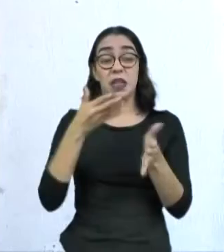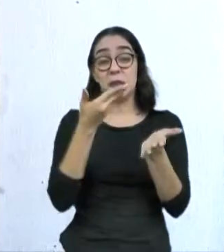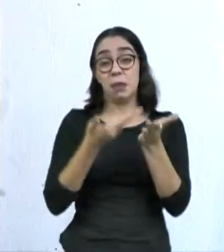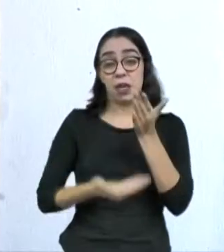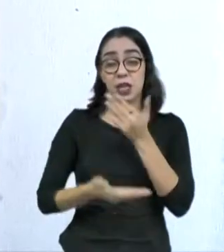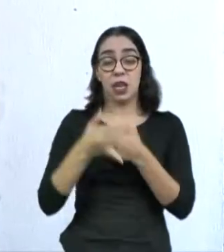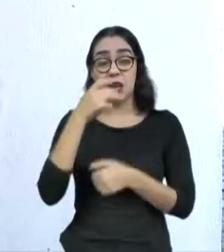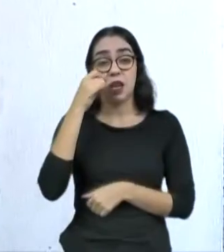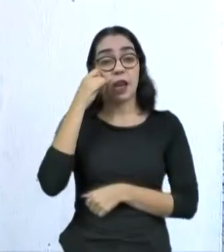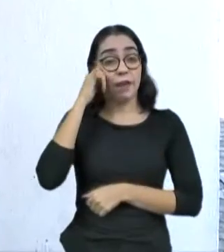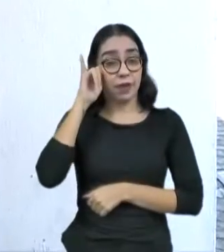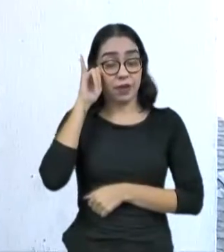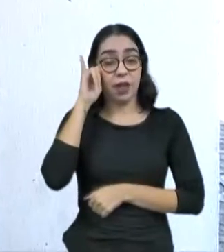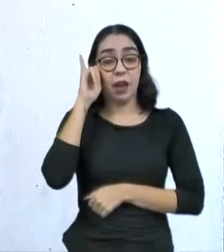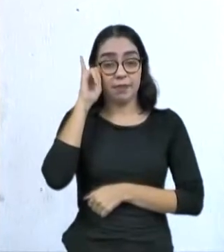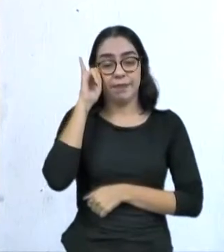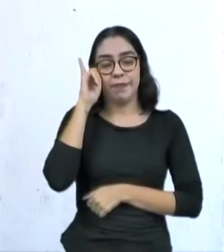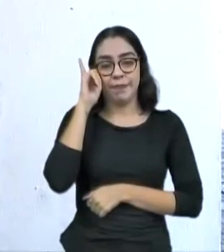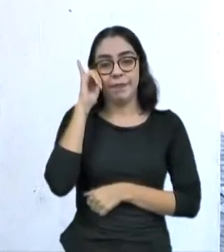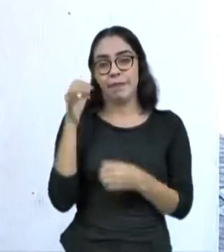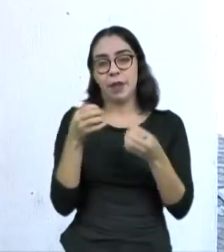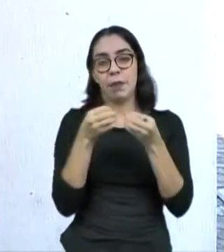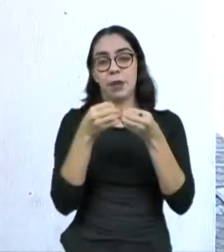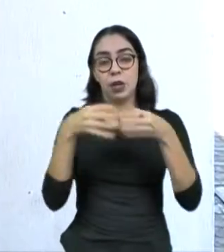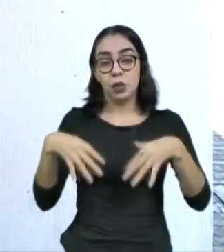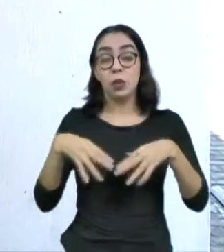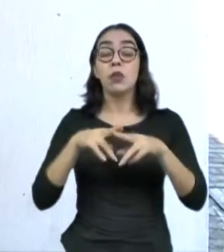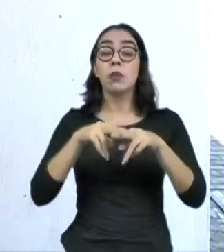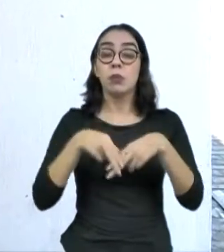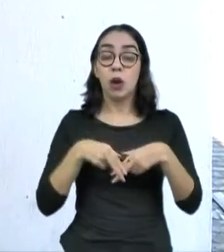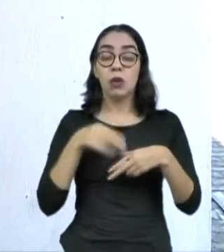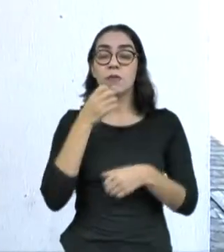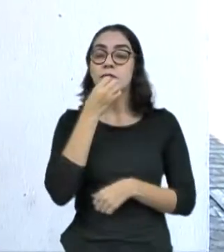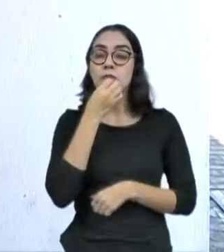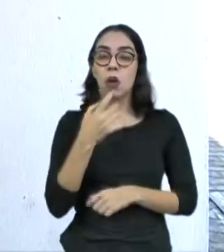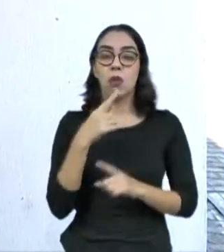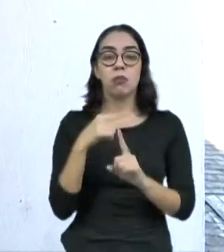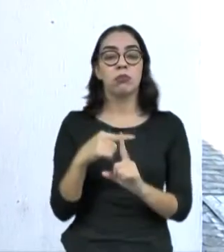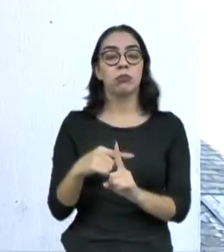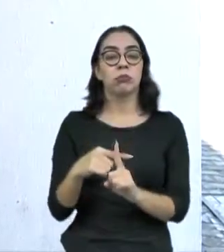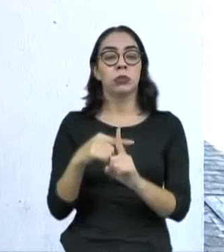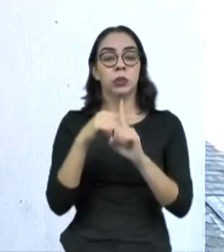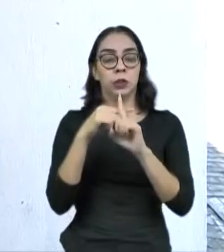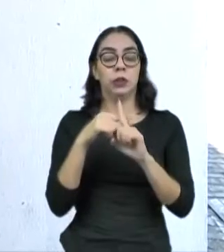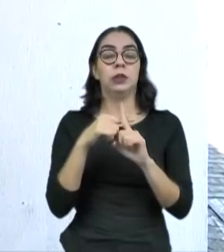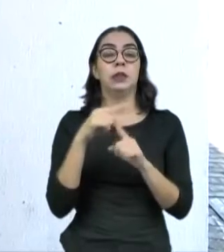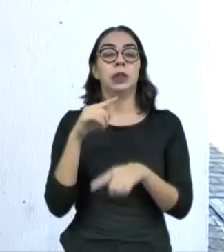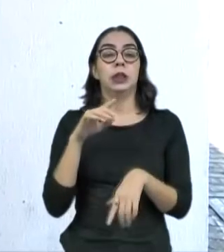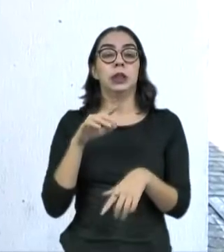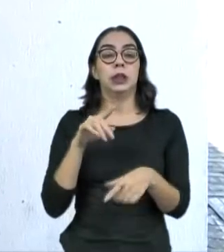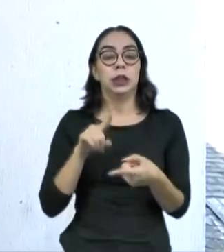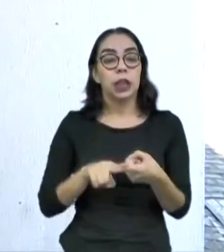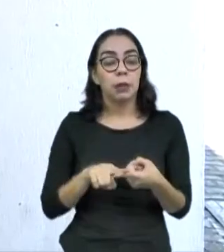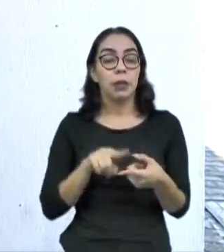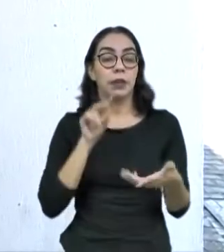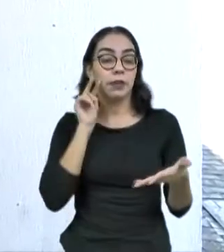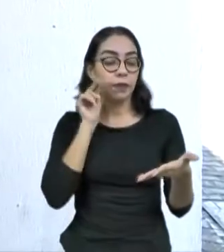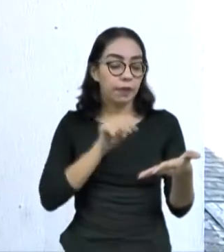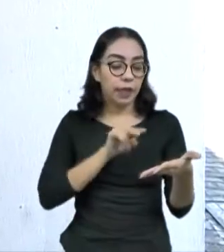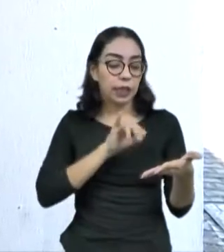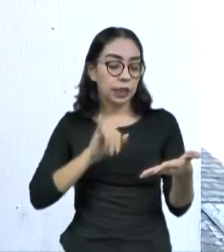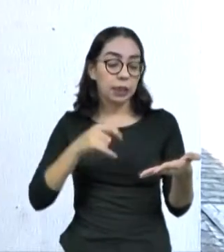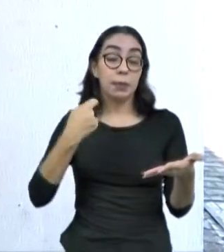vezes. Então, traz bastantes vantagens ao tempo que podemos acompanhar o estado dos nossos documentos, se existem necessidades de